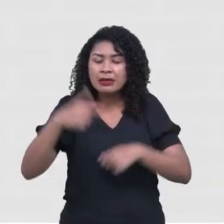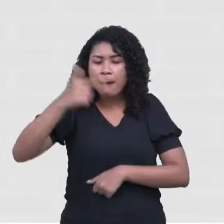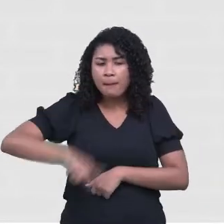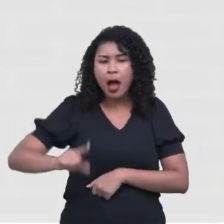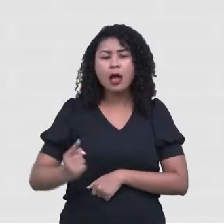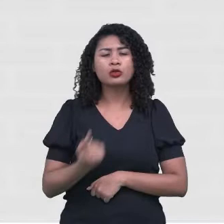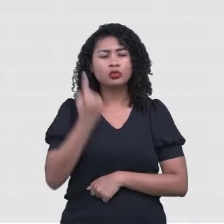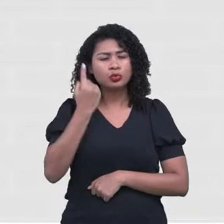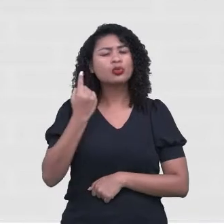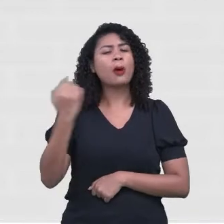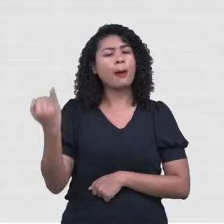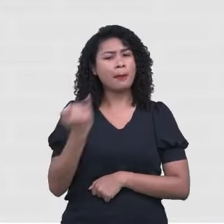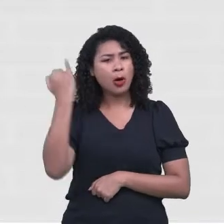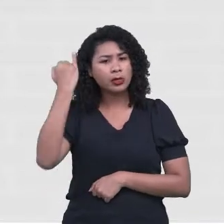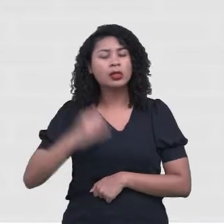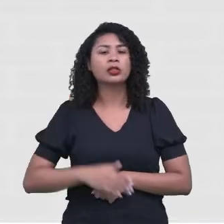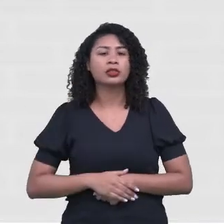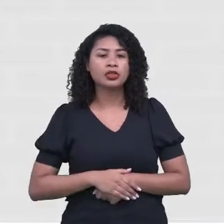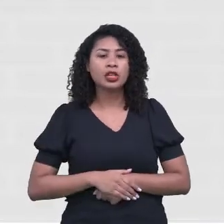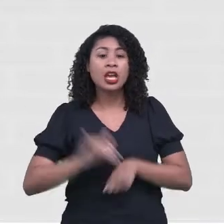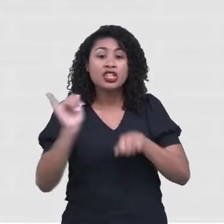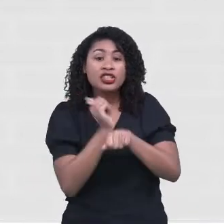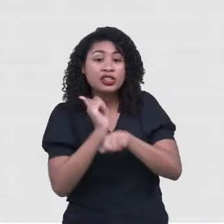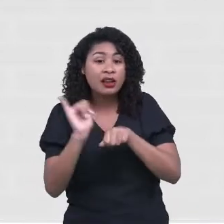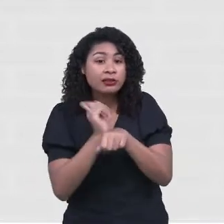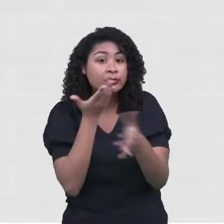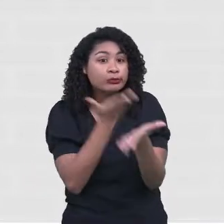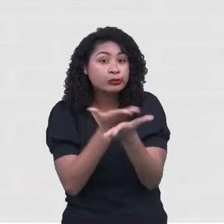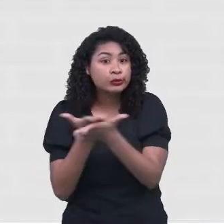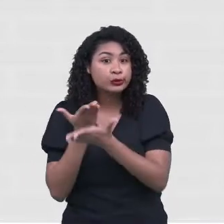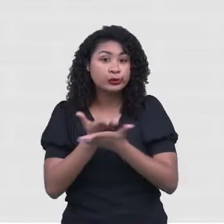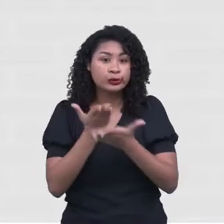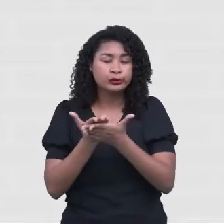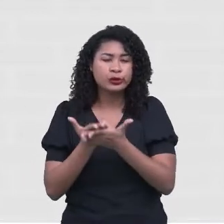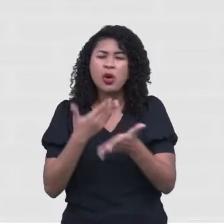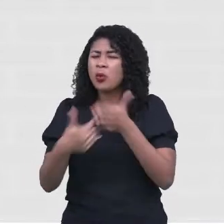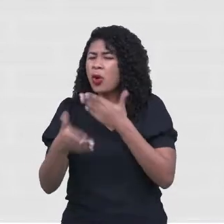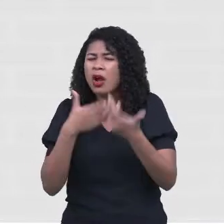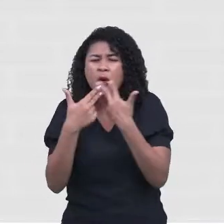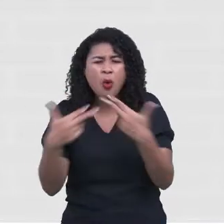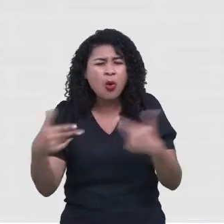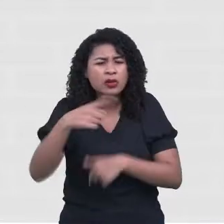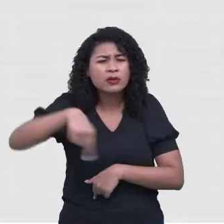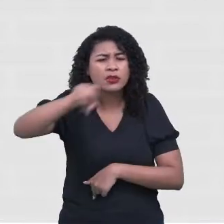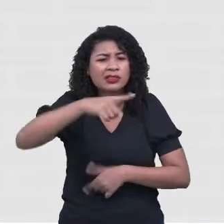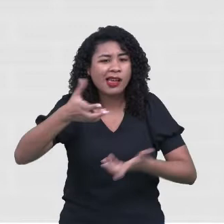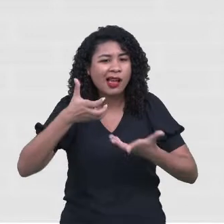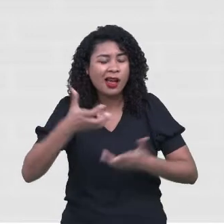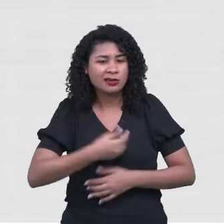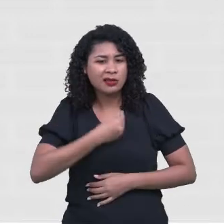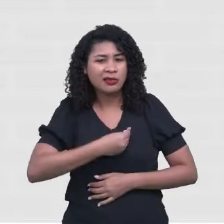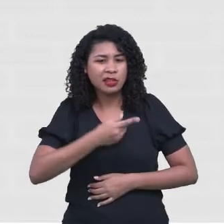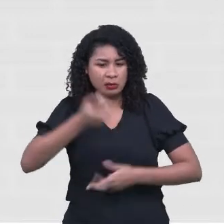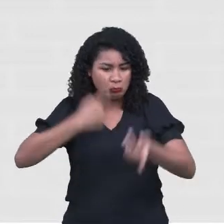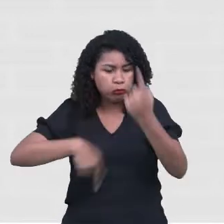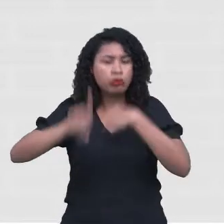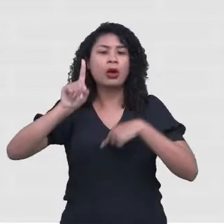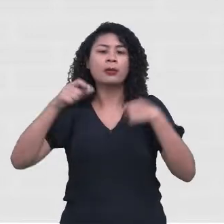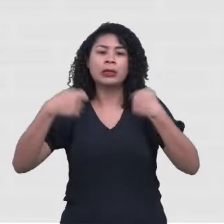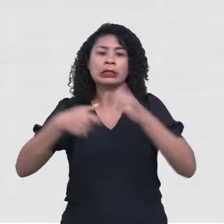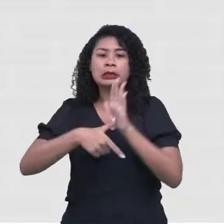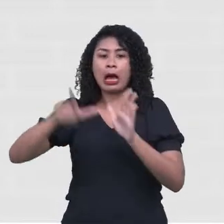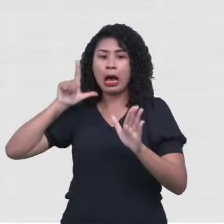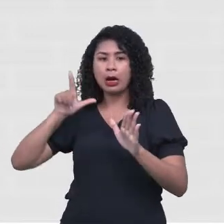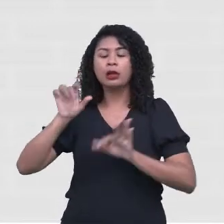Qualquer profissão, qualquer coisa que você vai desenvolver na sua vida, você tem que ter um método de estudo.